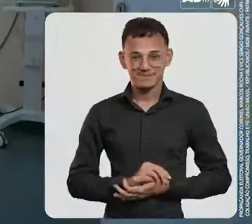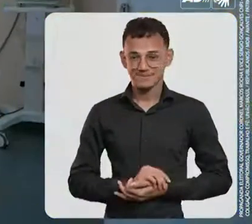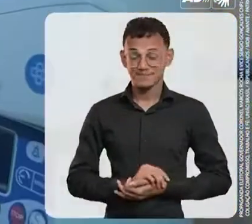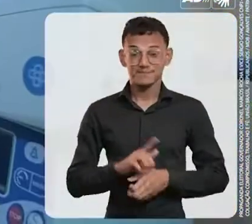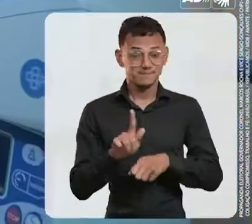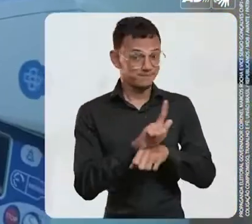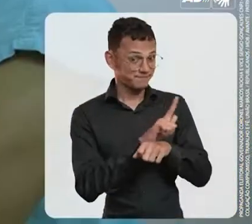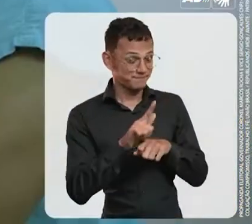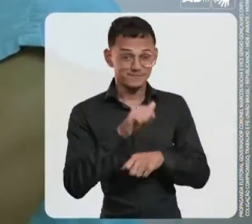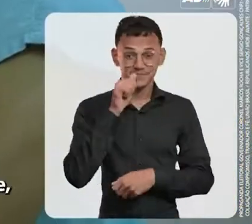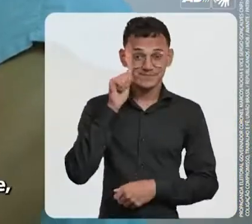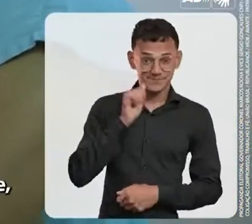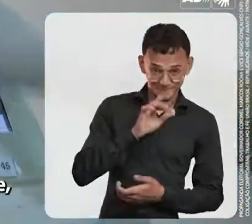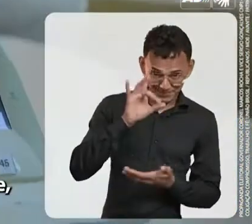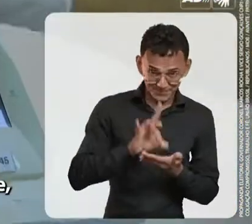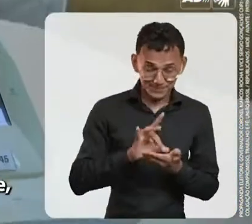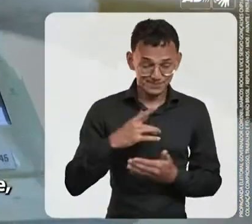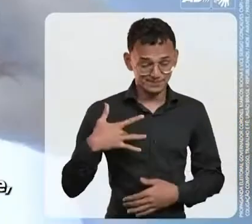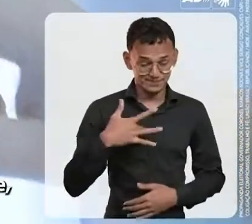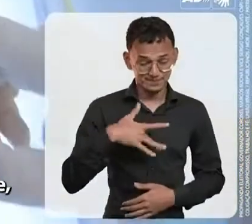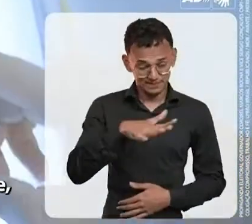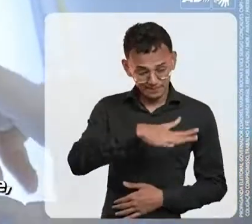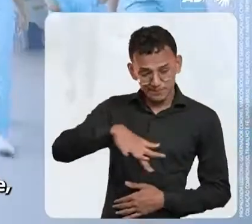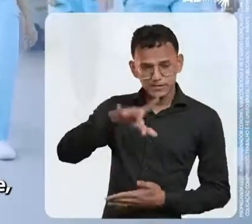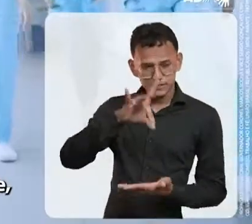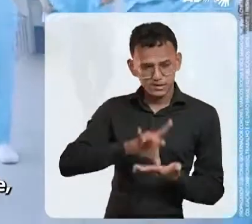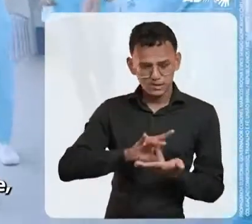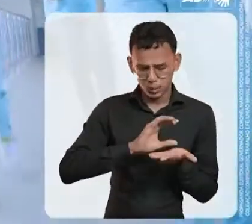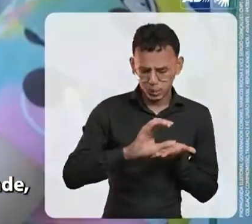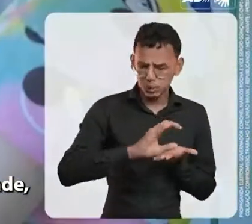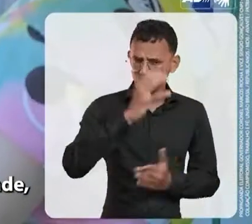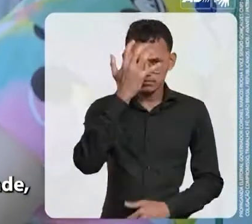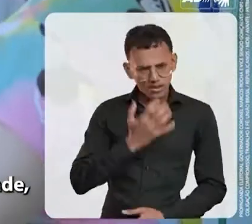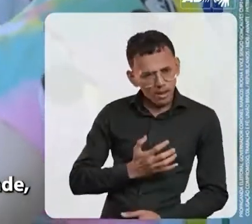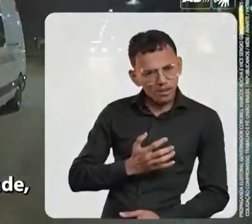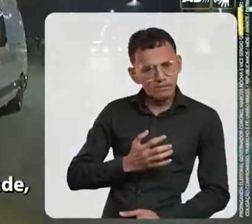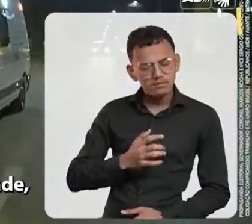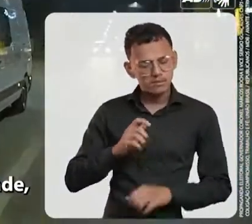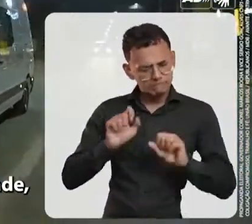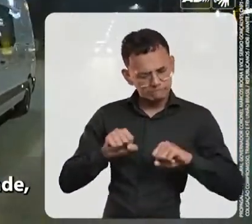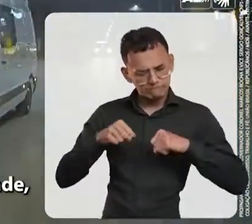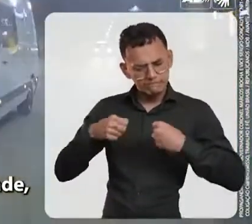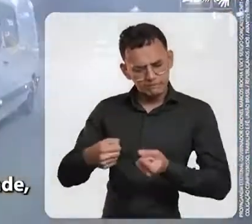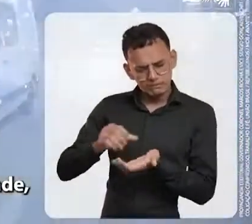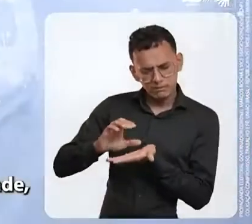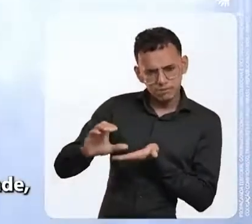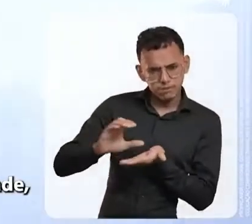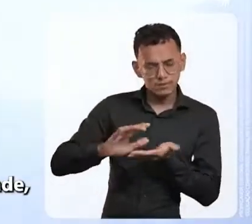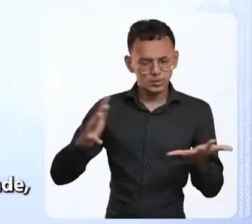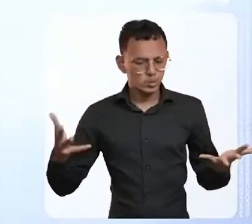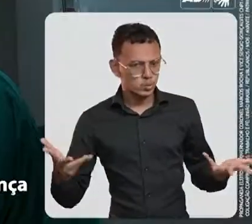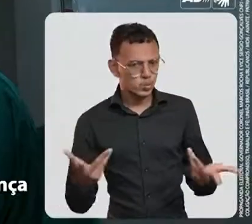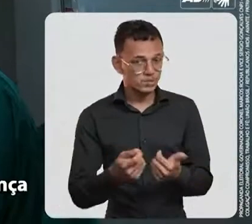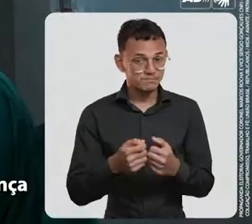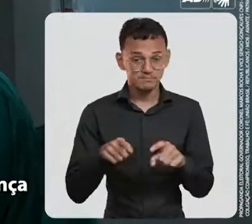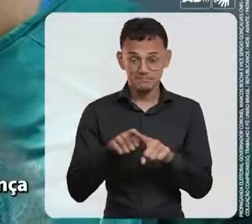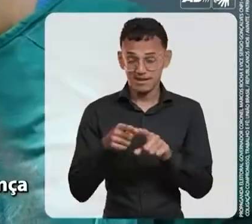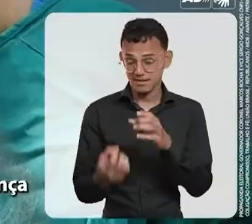Na gestão Marcos Rocha, a saúde foi tratada com seriedade. O investimento foi alto e de qualidade,